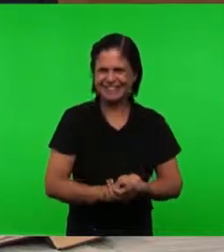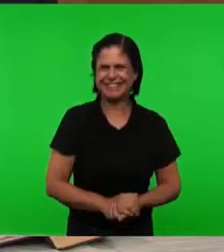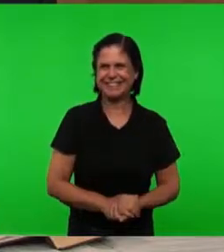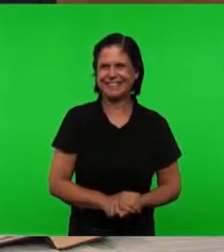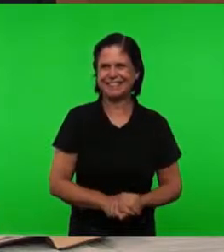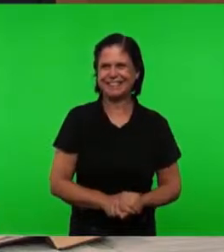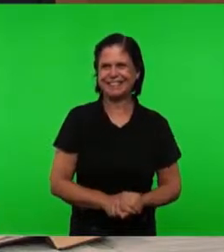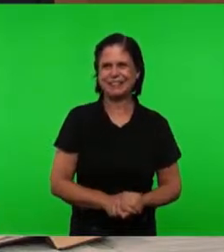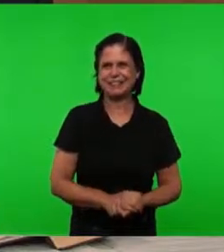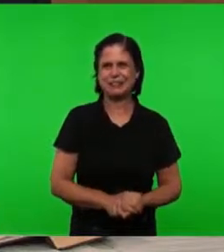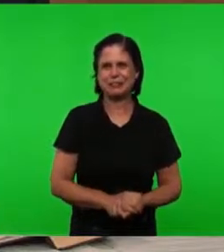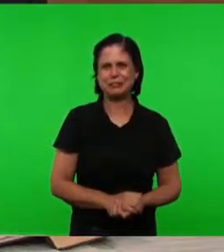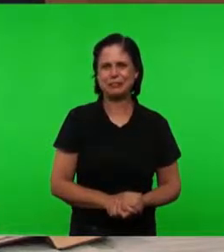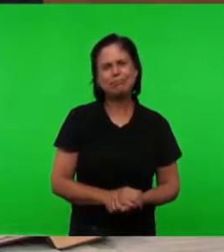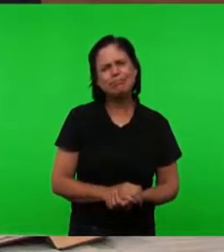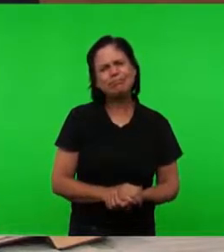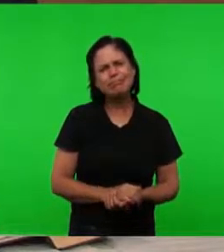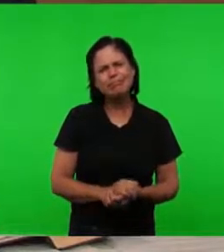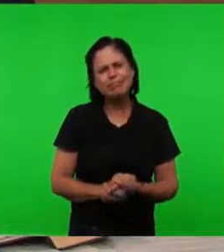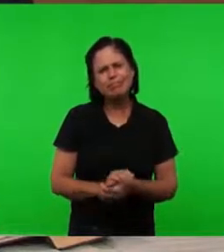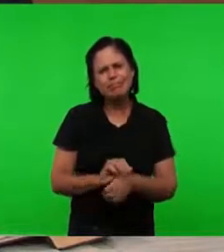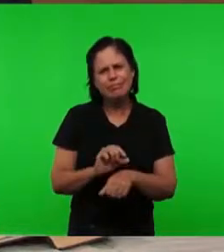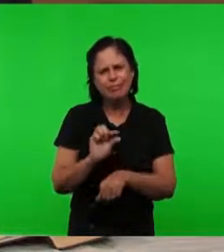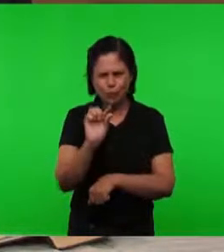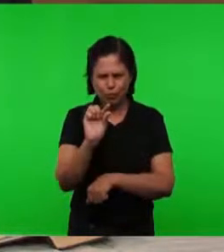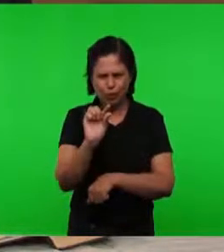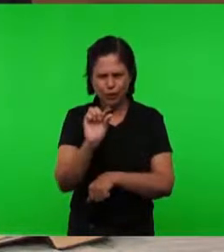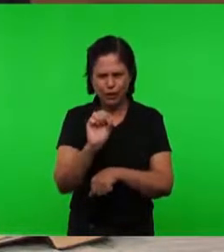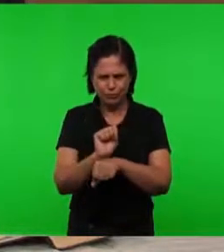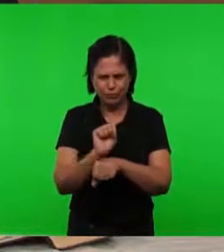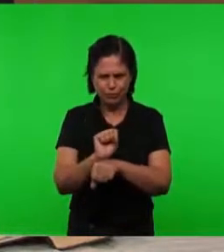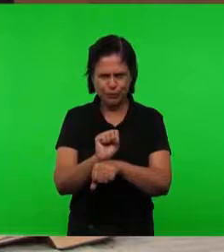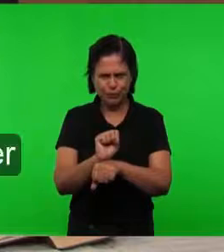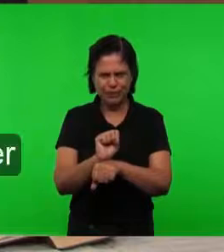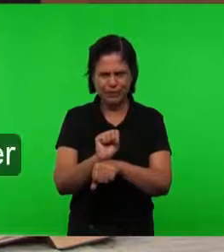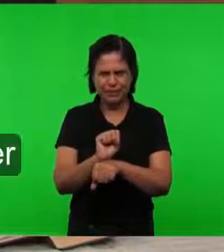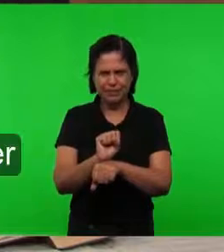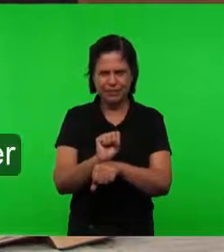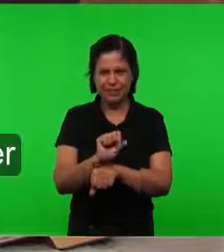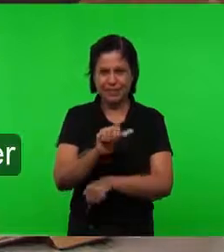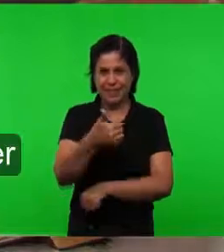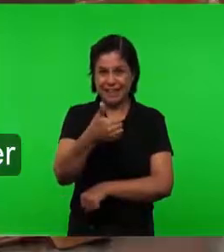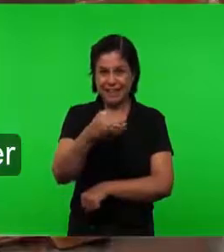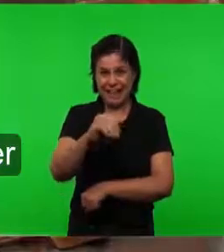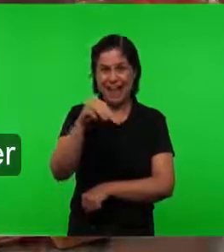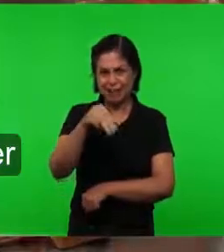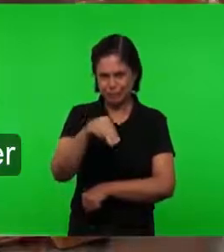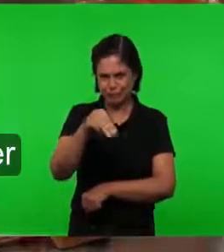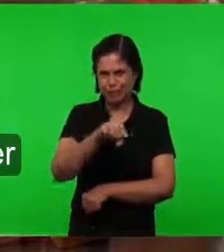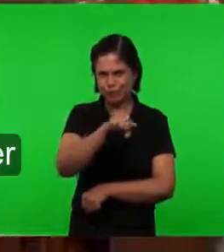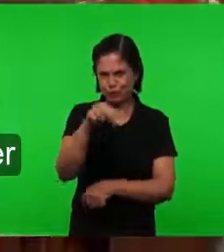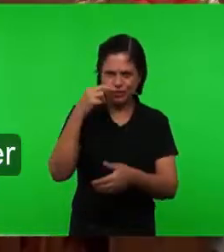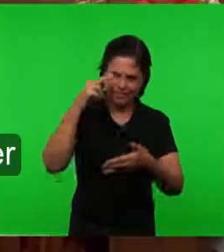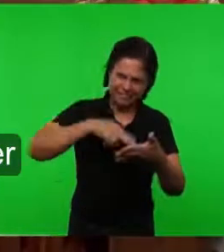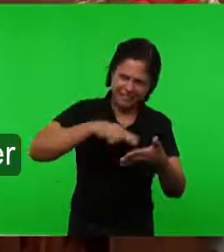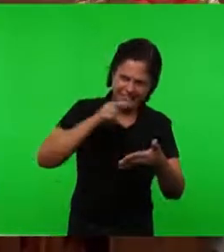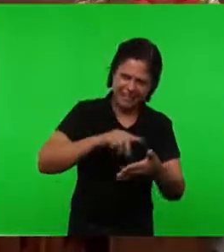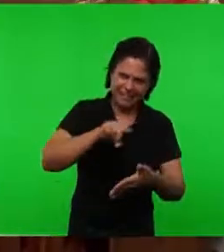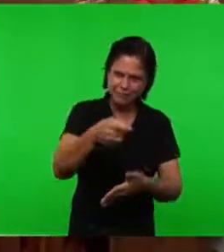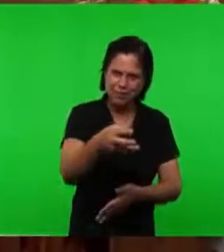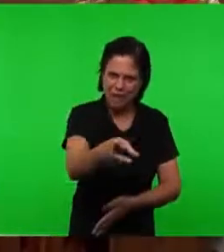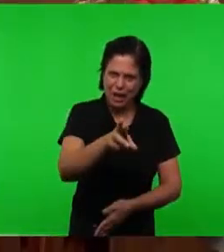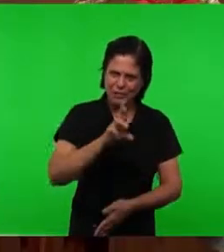Tiatira Vamos dar um Pequeno intervalo Para os irmãos Nós vamos dar Dez minutos Para os irmãos